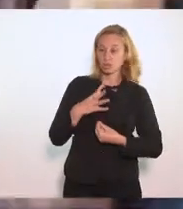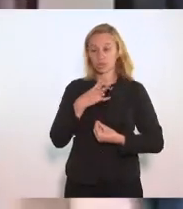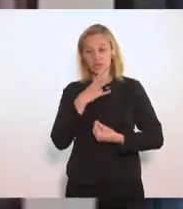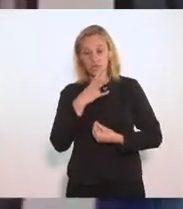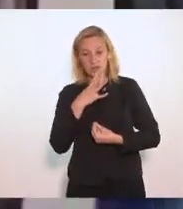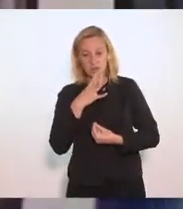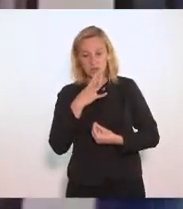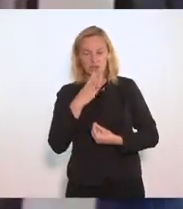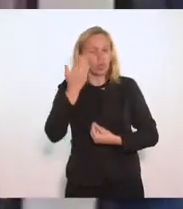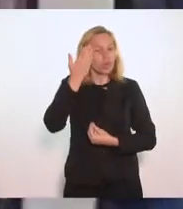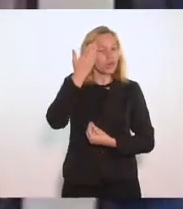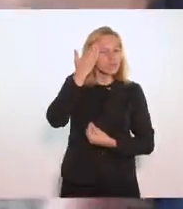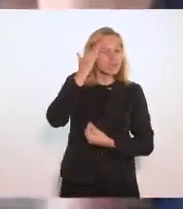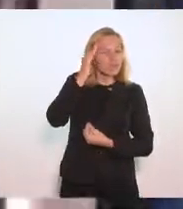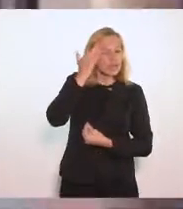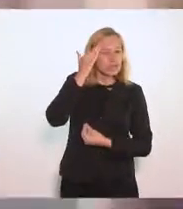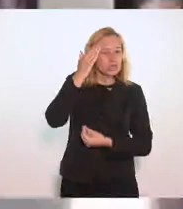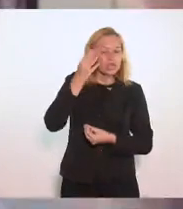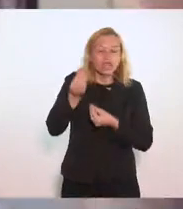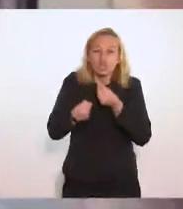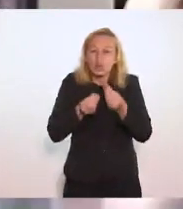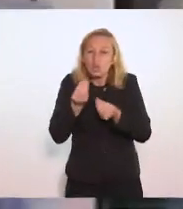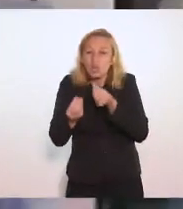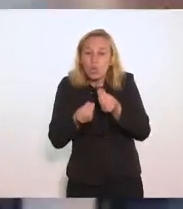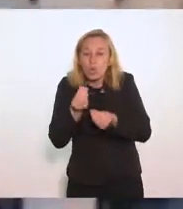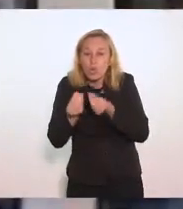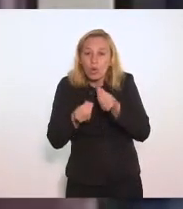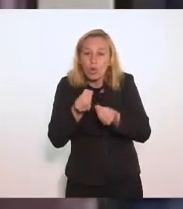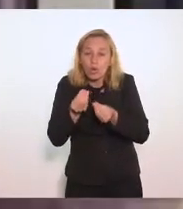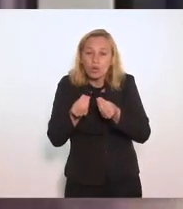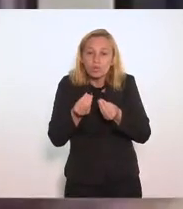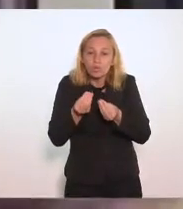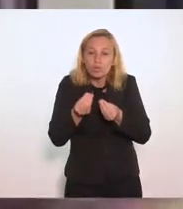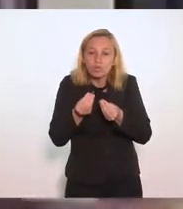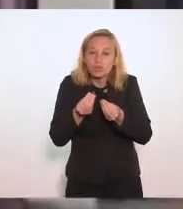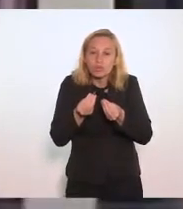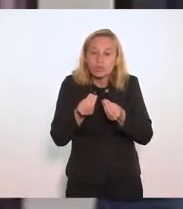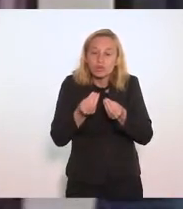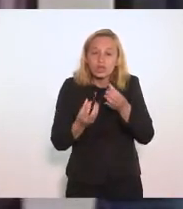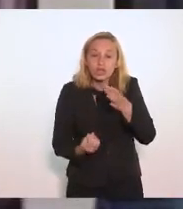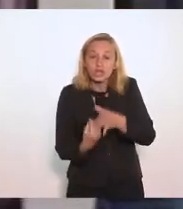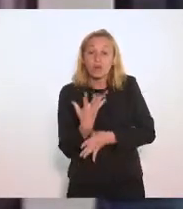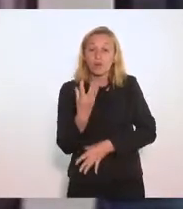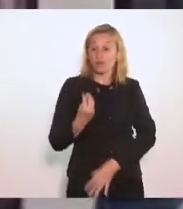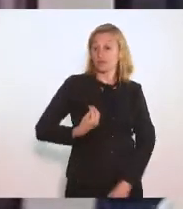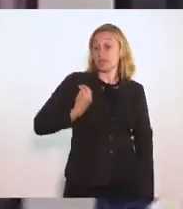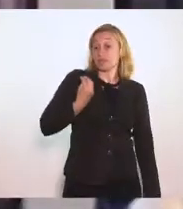O entendimento De como que Deva ser a vida Olha